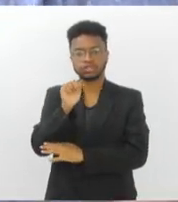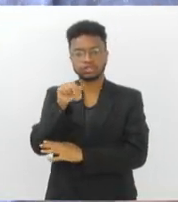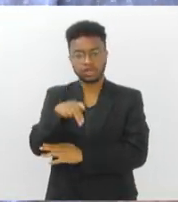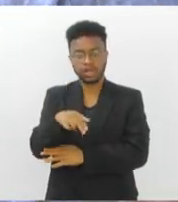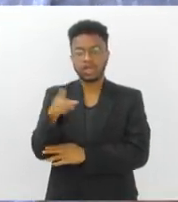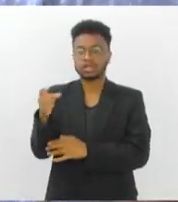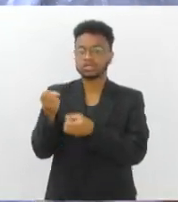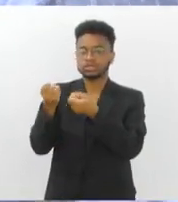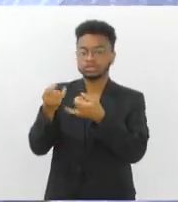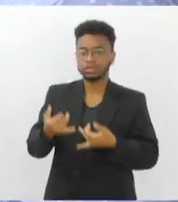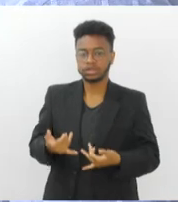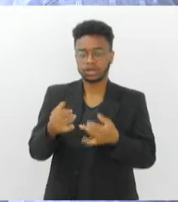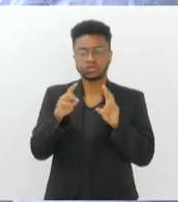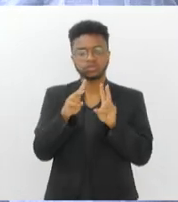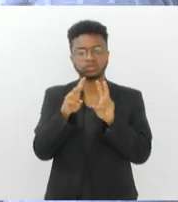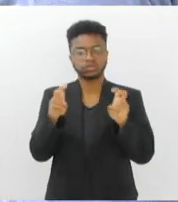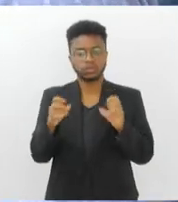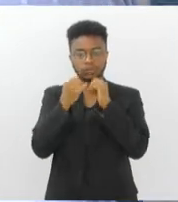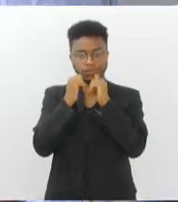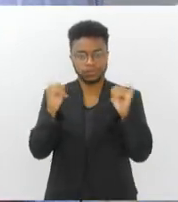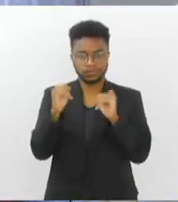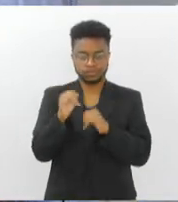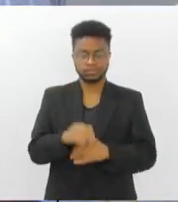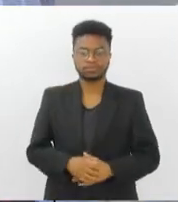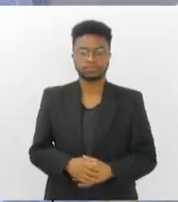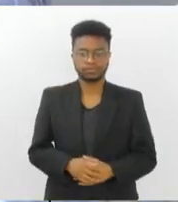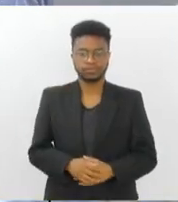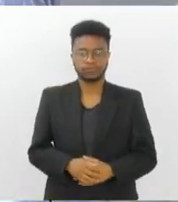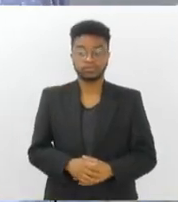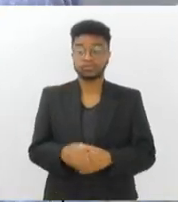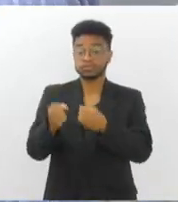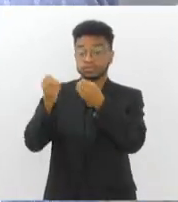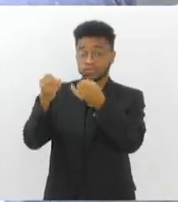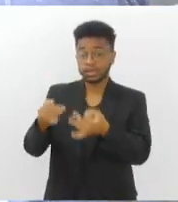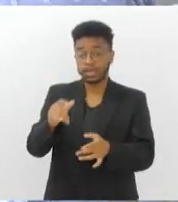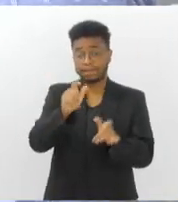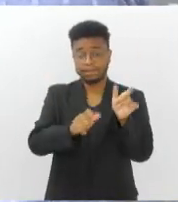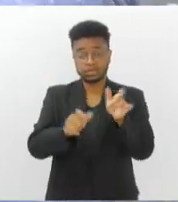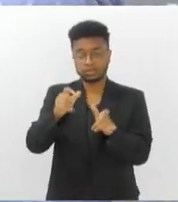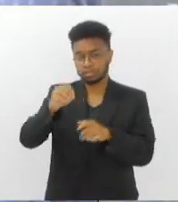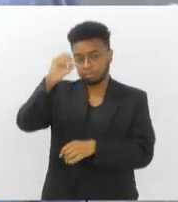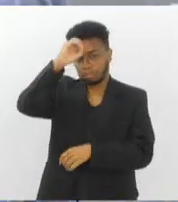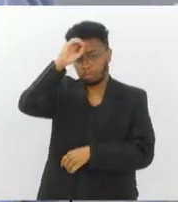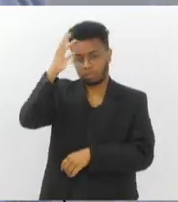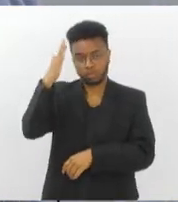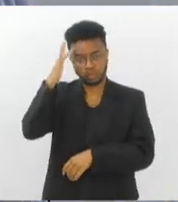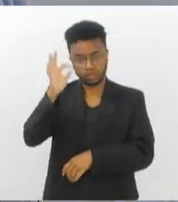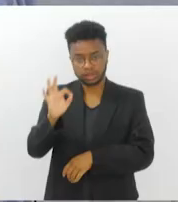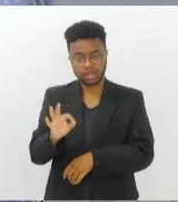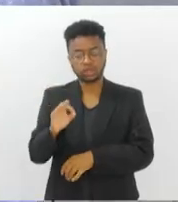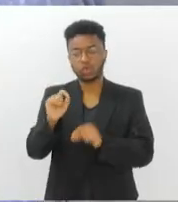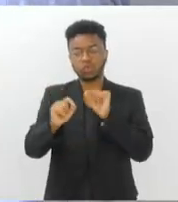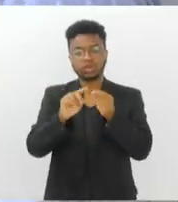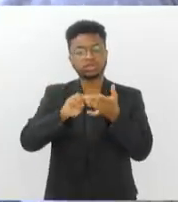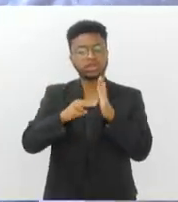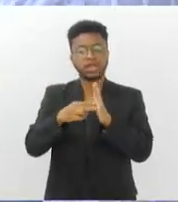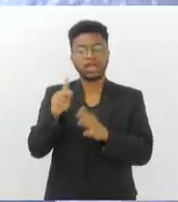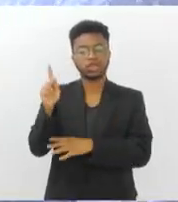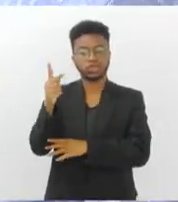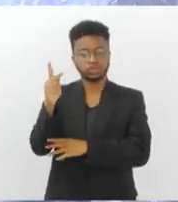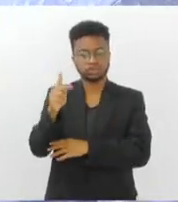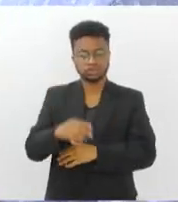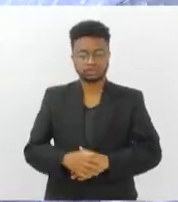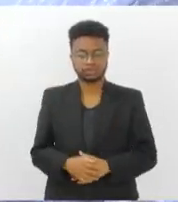conversar a respeito desta energia. Para o telespectador que não tem noção, o que é o hidrogênio? O